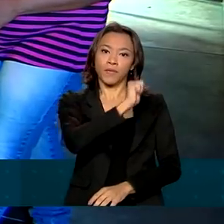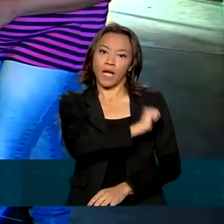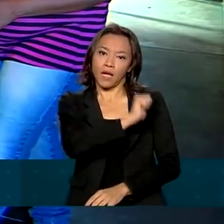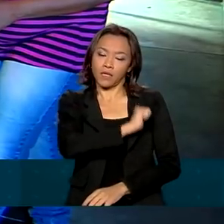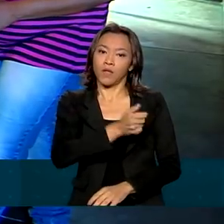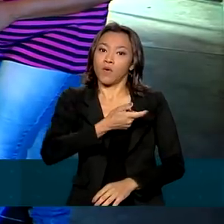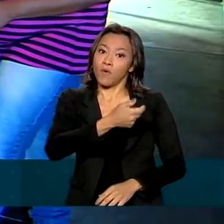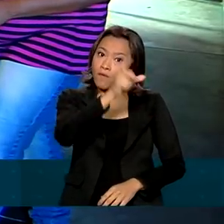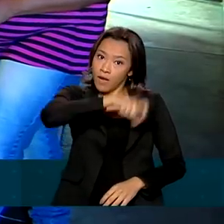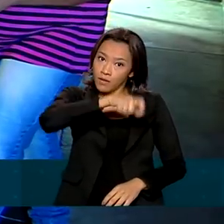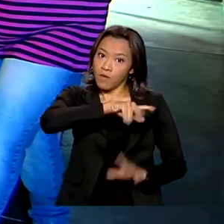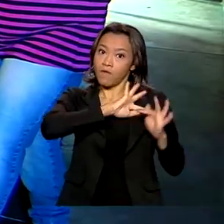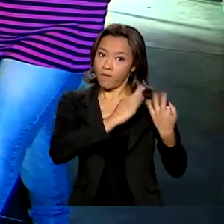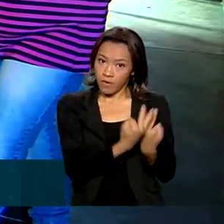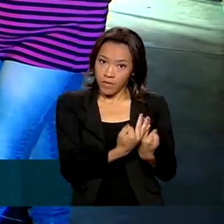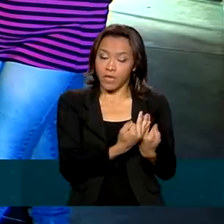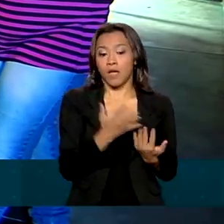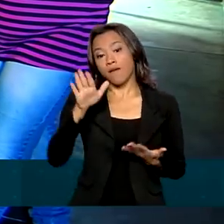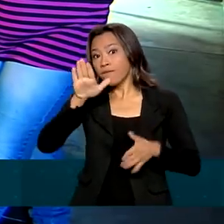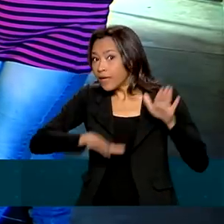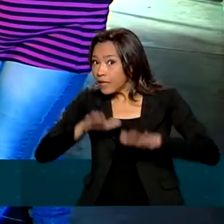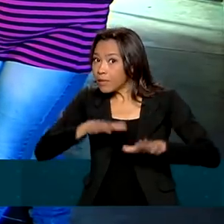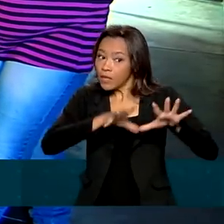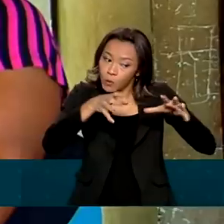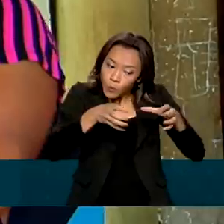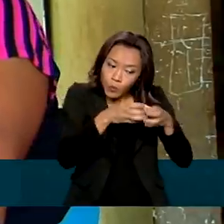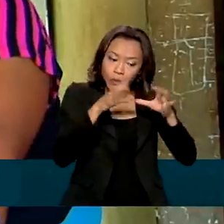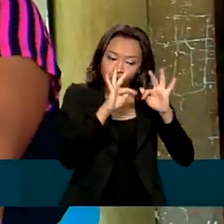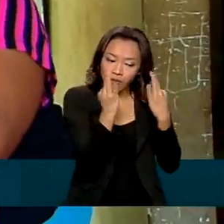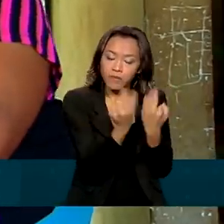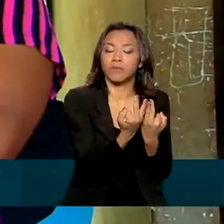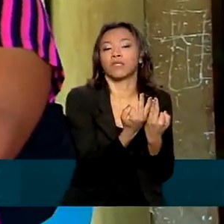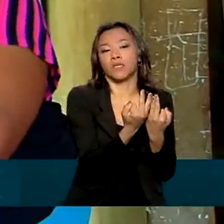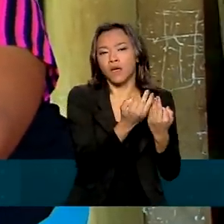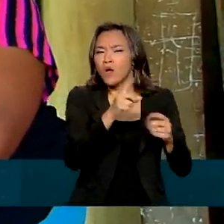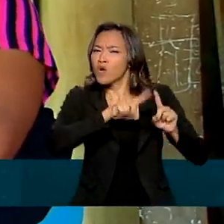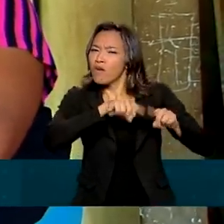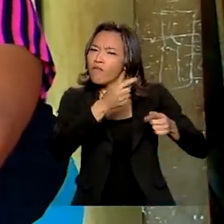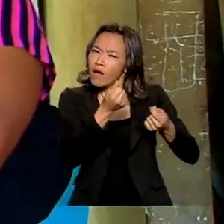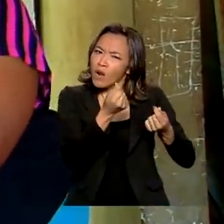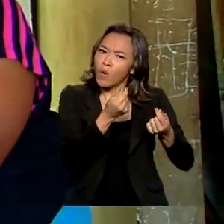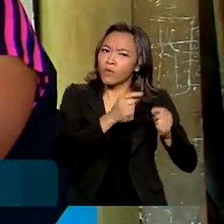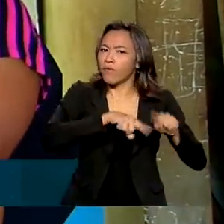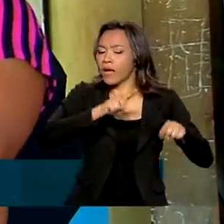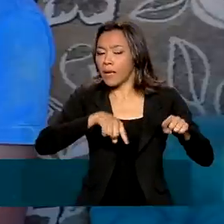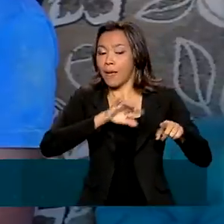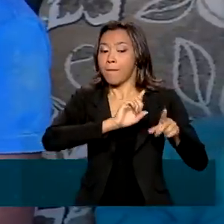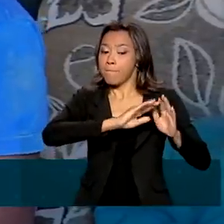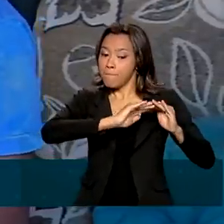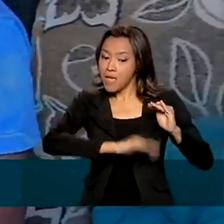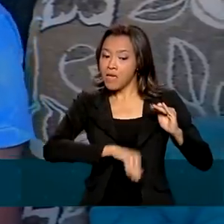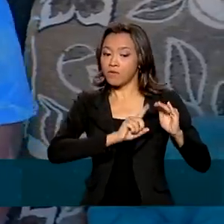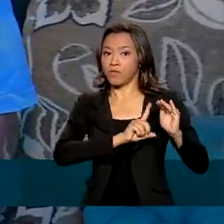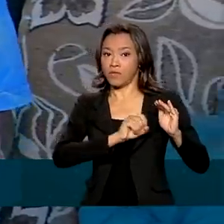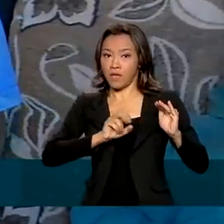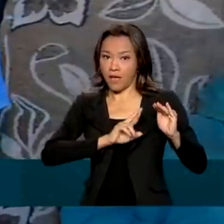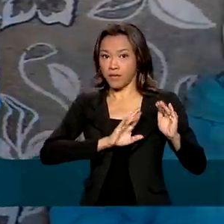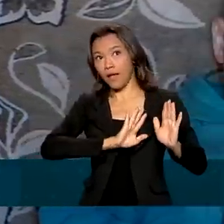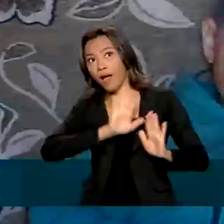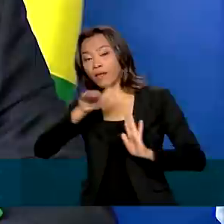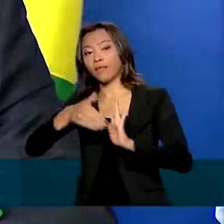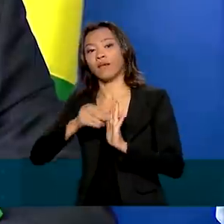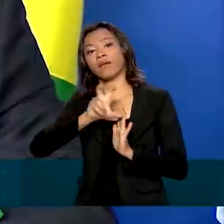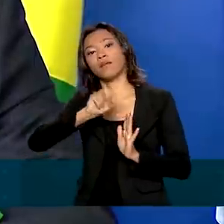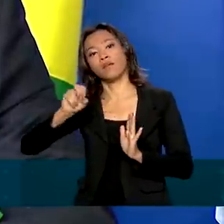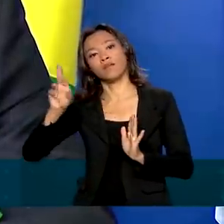Hoje, a depender da composição da família beneficiária, os valores variam de menos de 100 reais até mais de 500